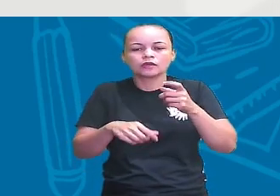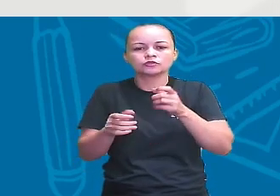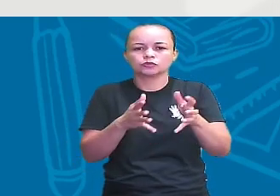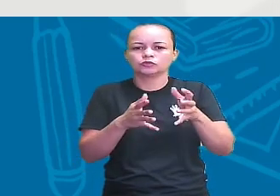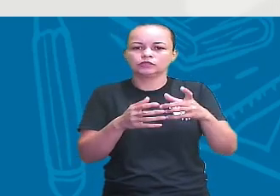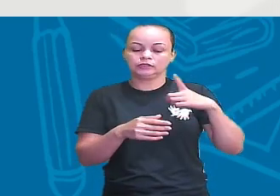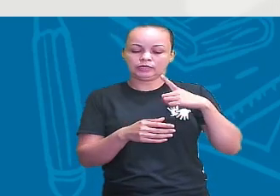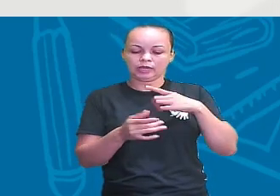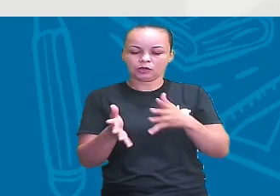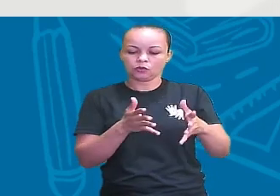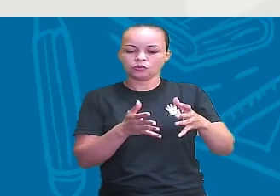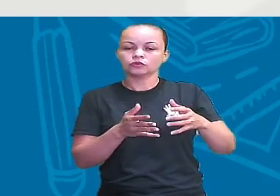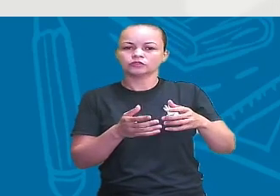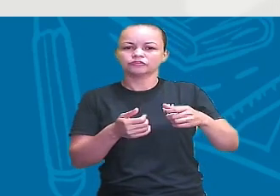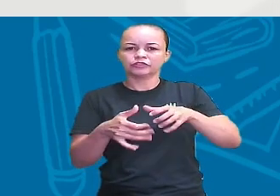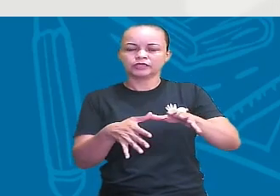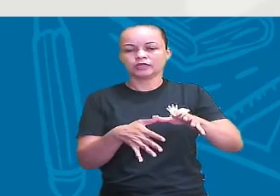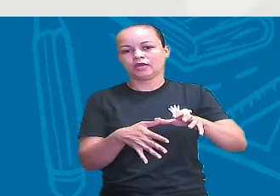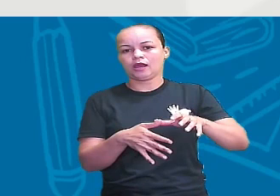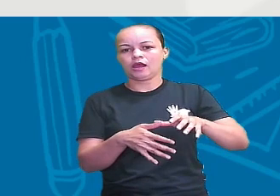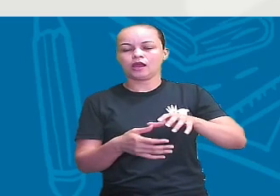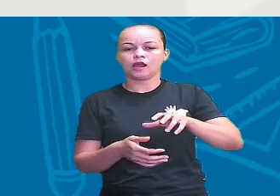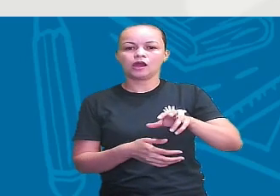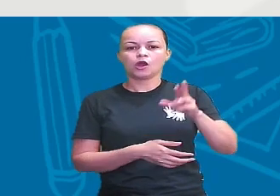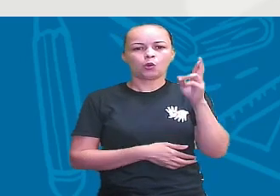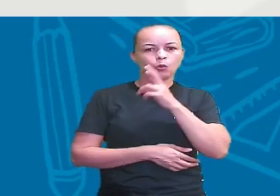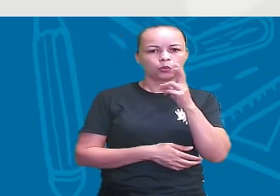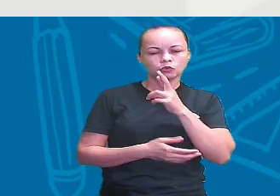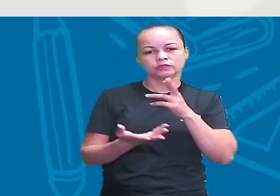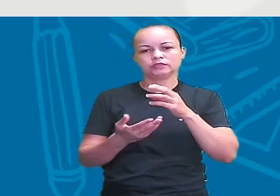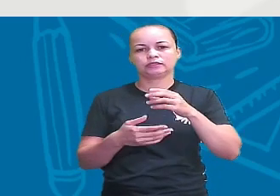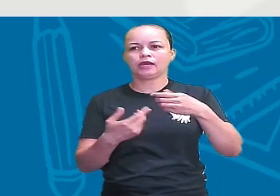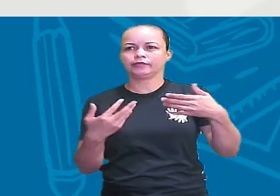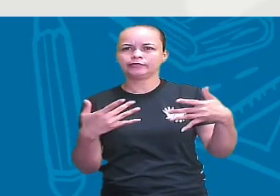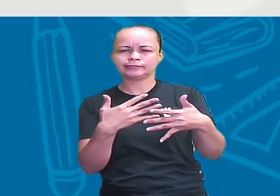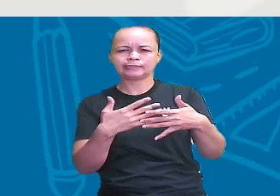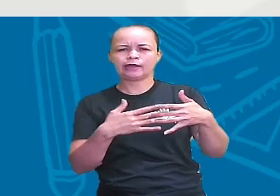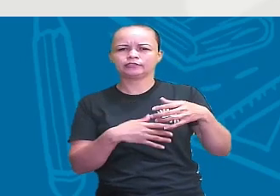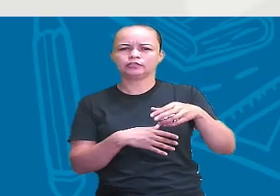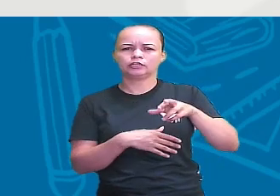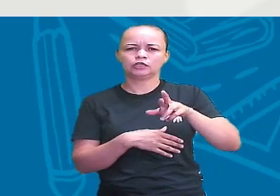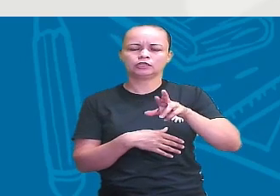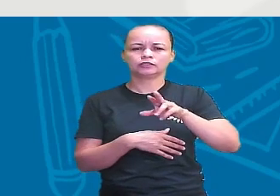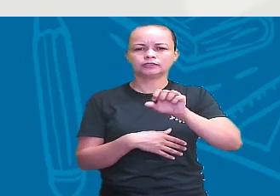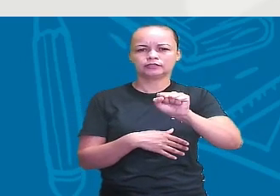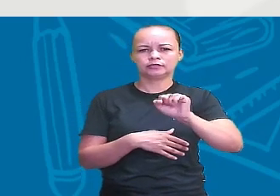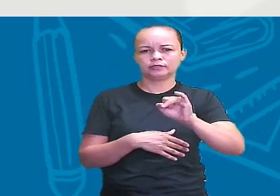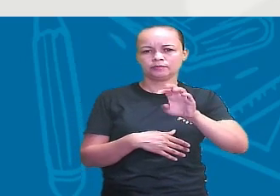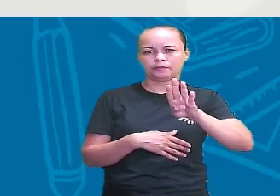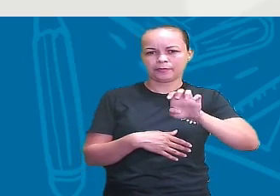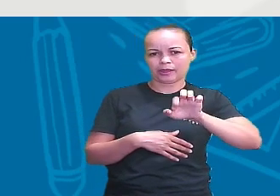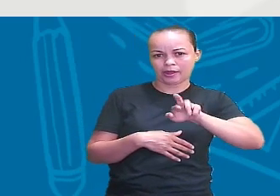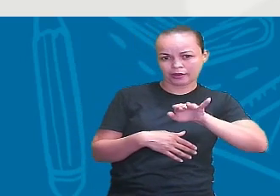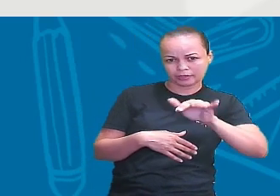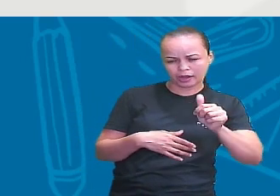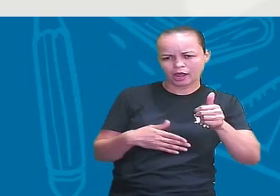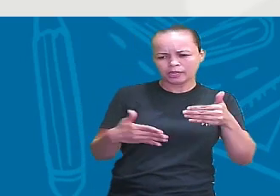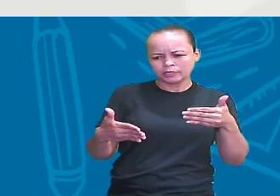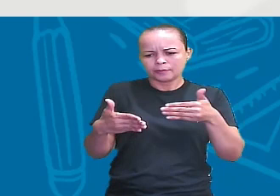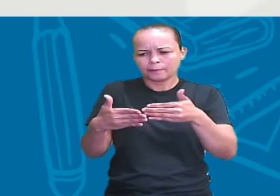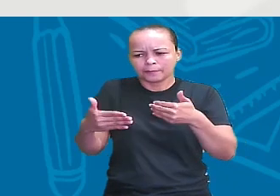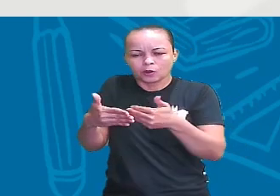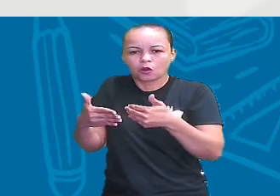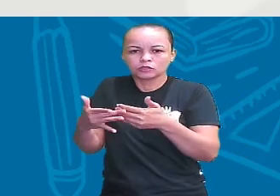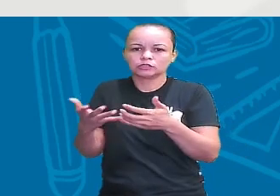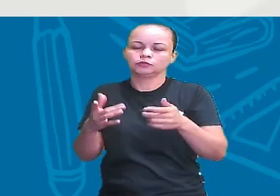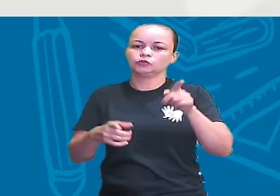fica na Sibéria, na Rússia, tá? E fica entre a Sibéria na Rússia e entre o Alasca, nos Estados Unidos. E aí,